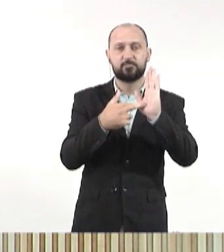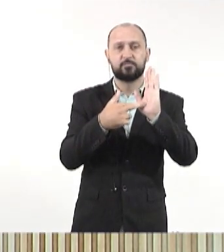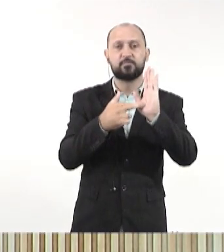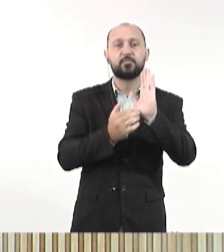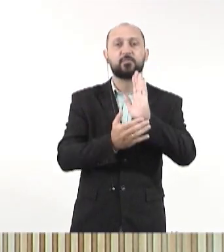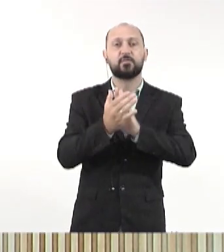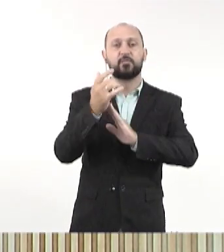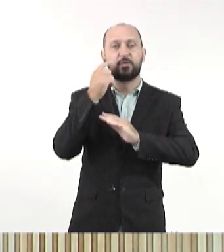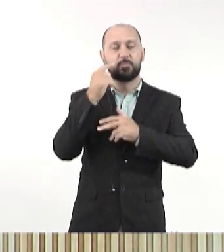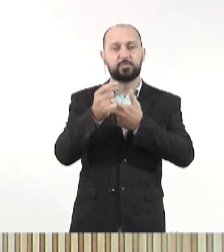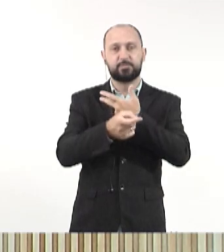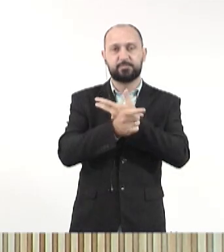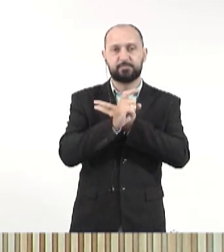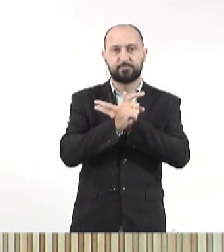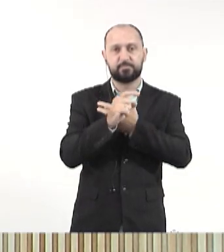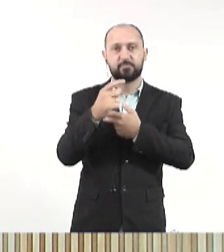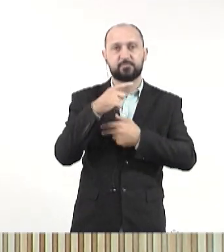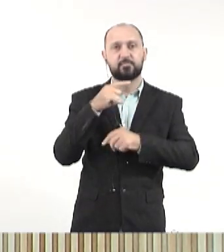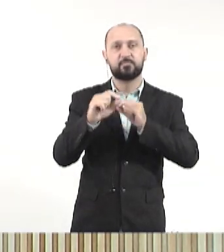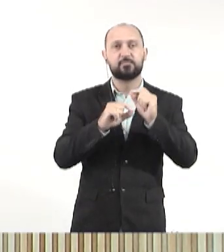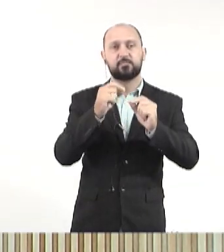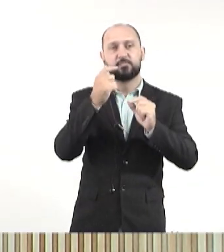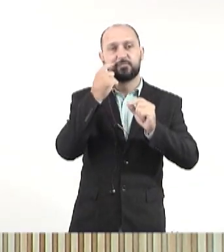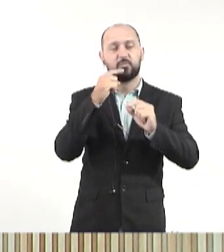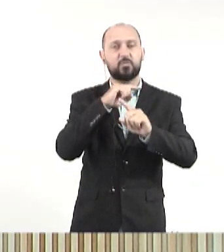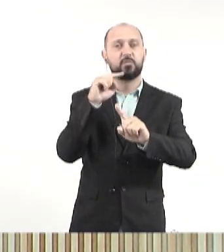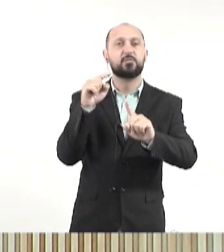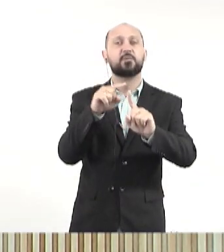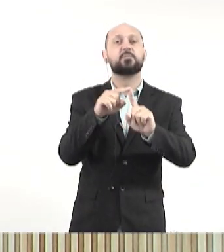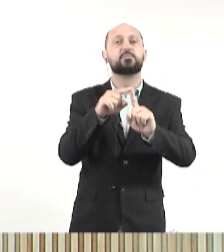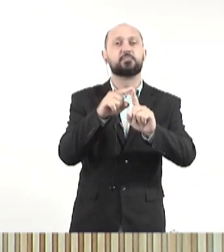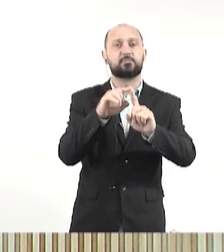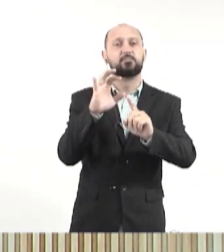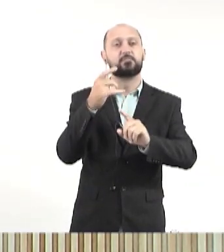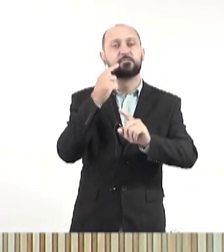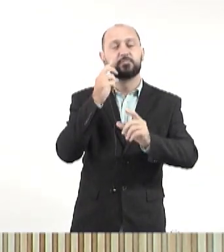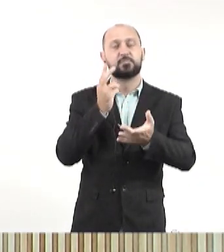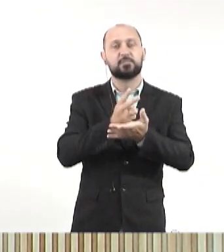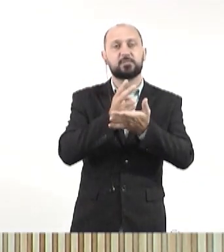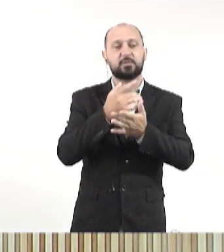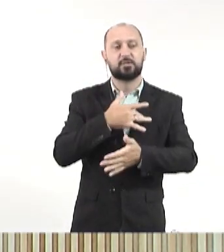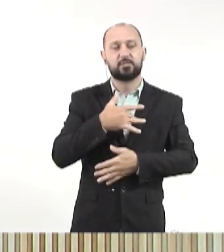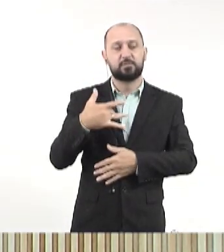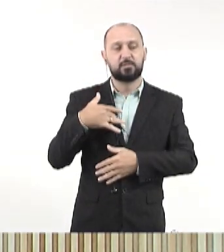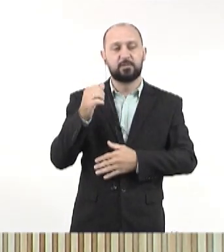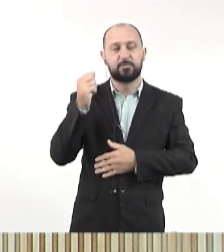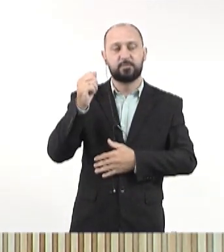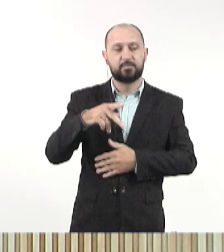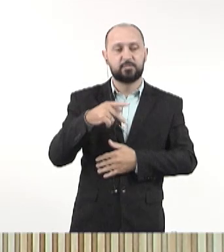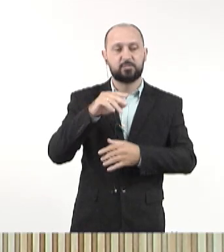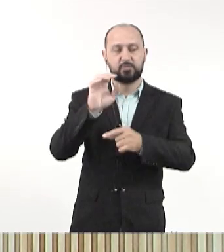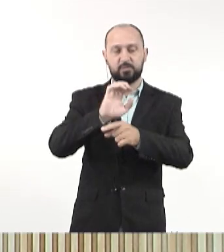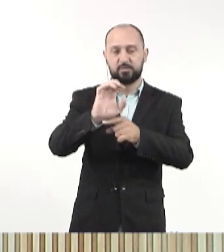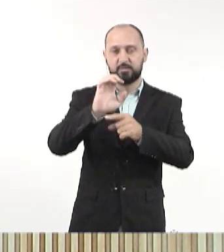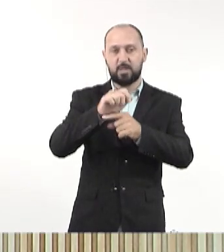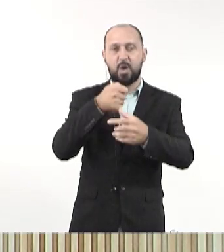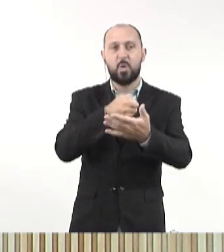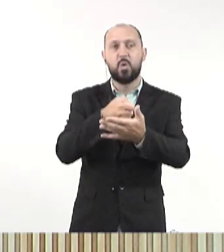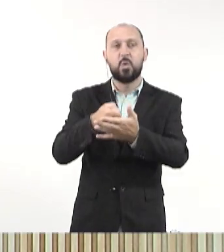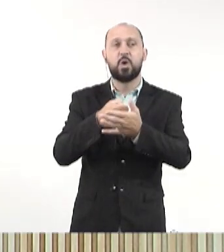vai para a sanção do Poder Executivo, tem como grande objetivo, claro, além de manter a saúde da Previdência do Estado,